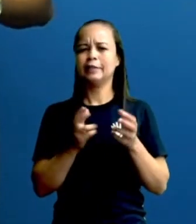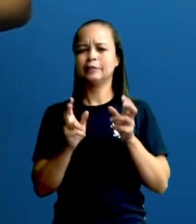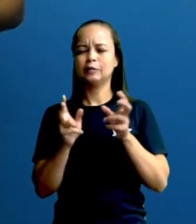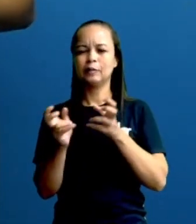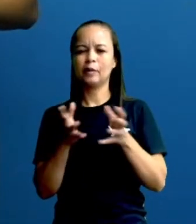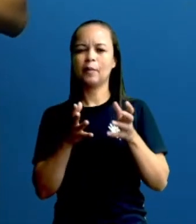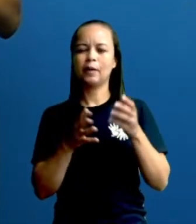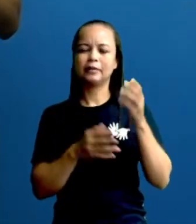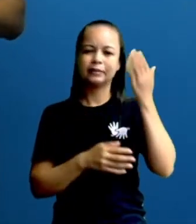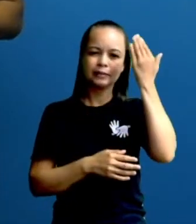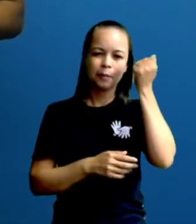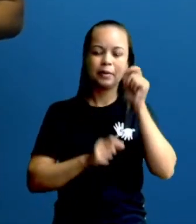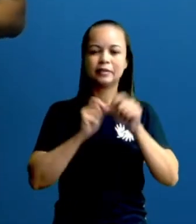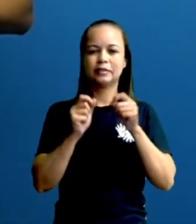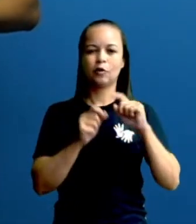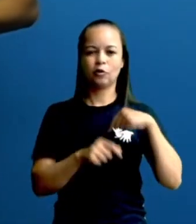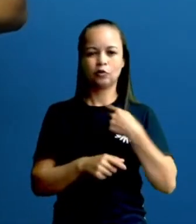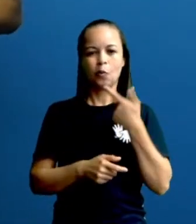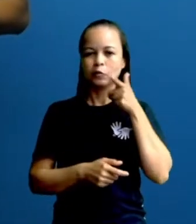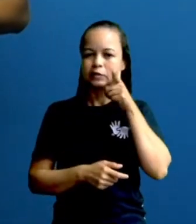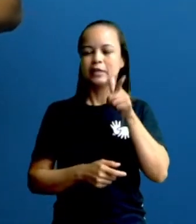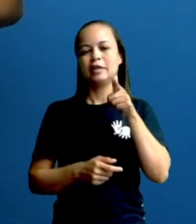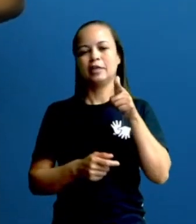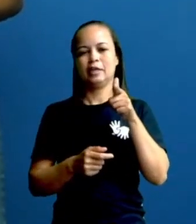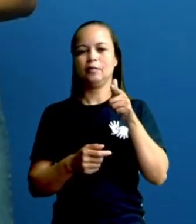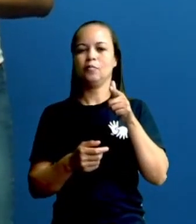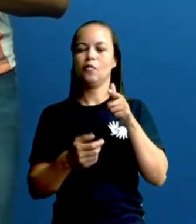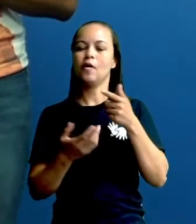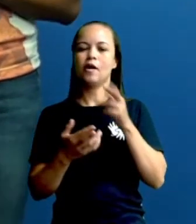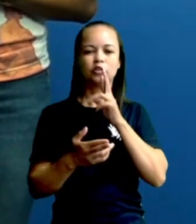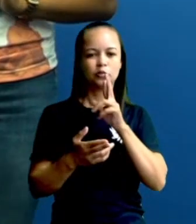a gente ver se a gente consegue desenrolar juntinhos. Let's go?